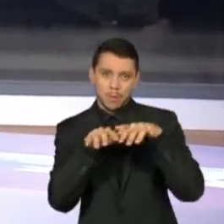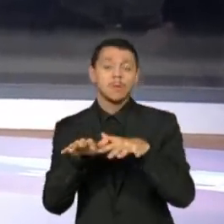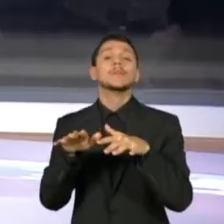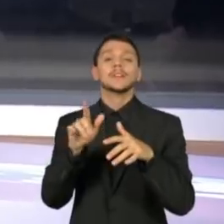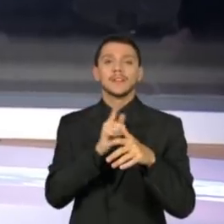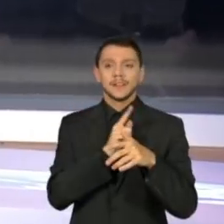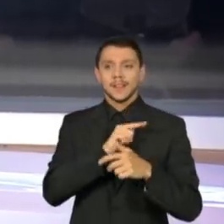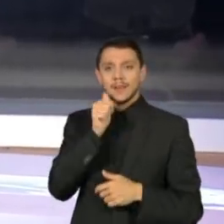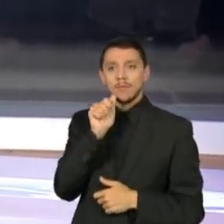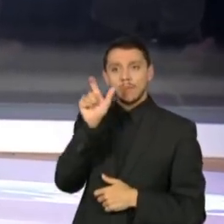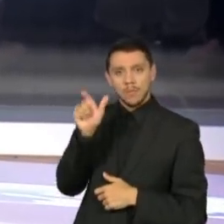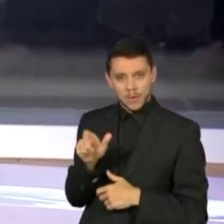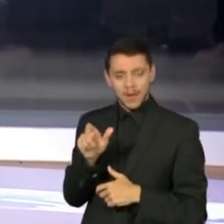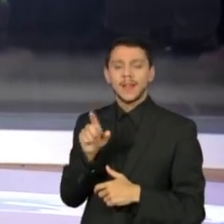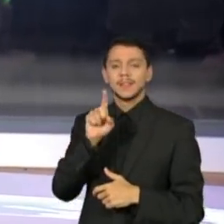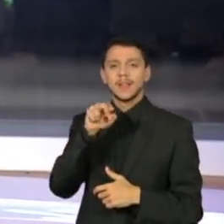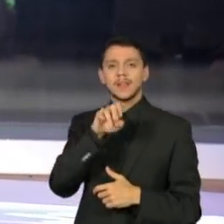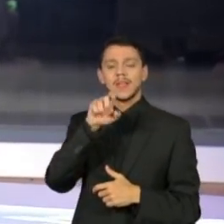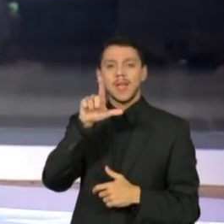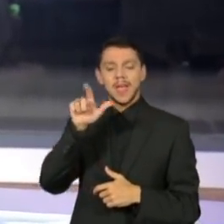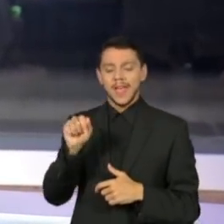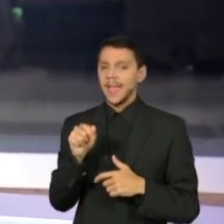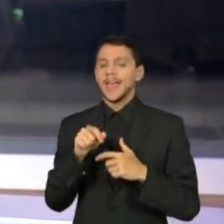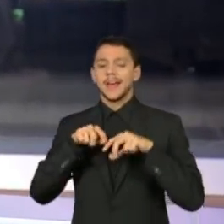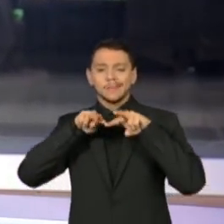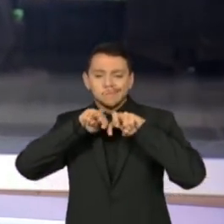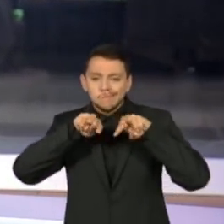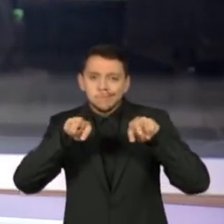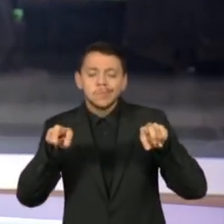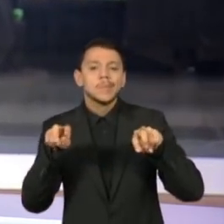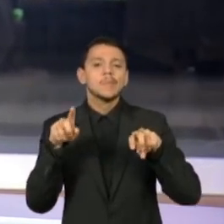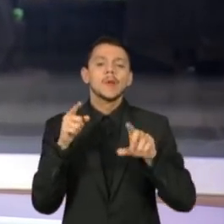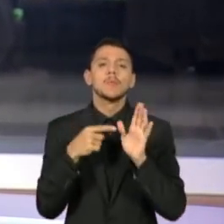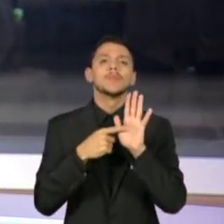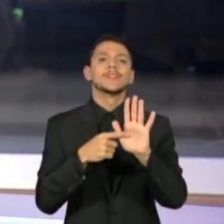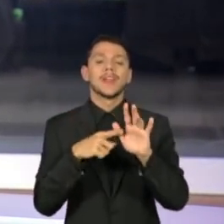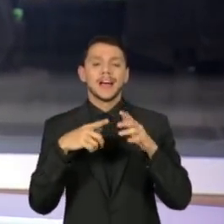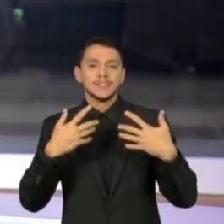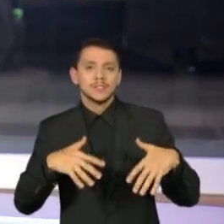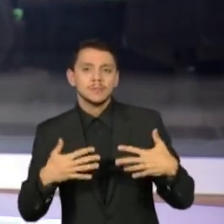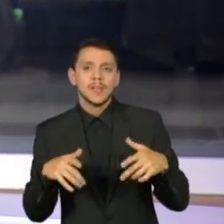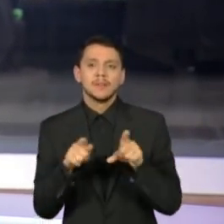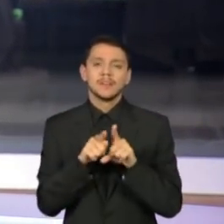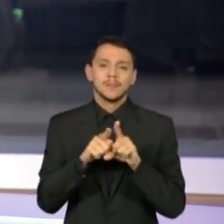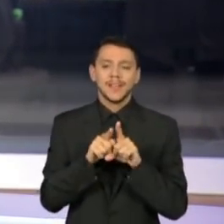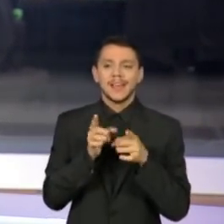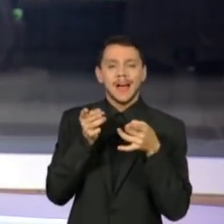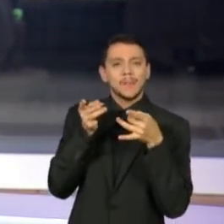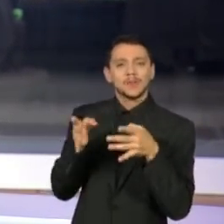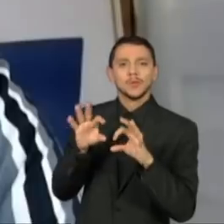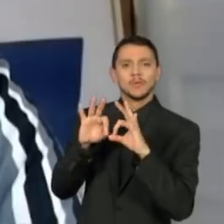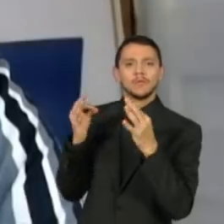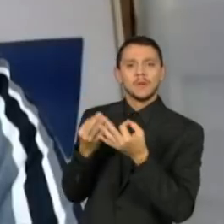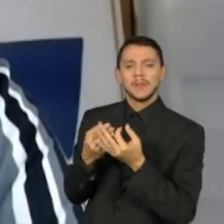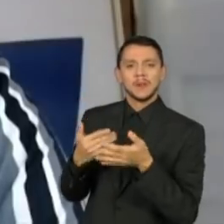recontar o desespero e o abandono das vítimas do desastre. Daniela Arbex é a entrevistada de hoje.